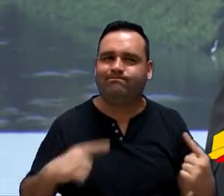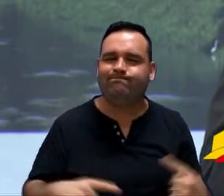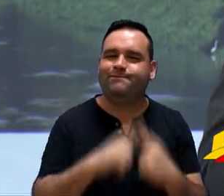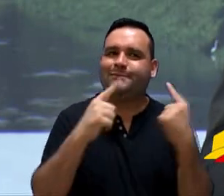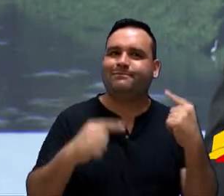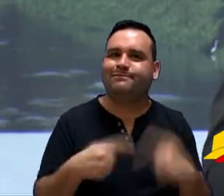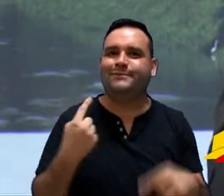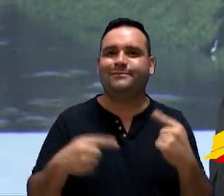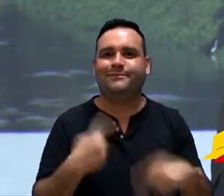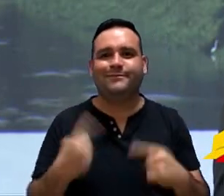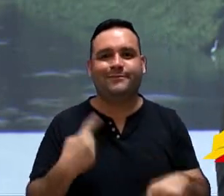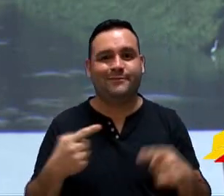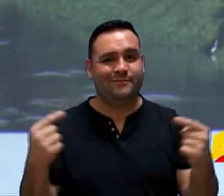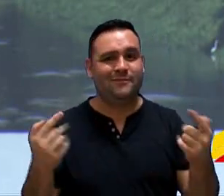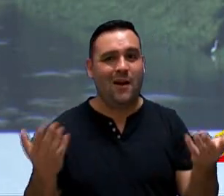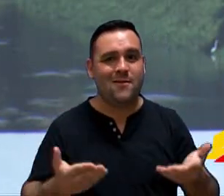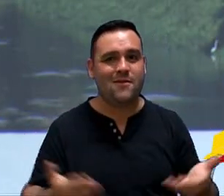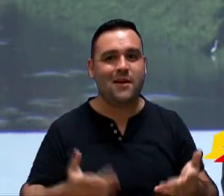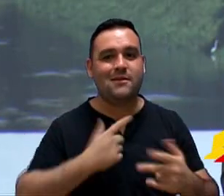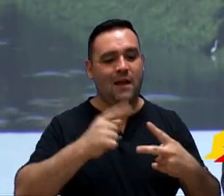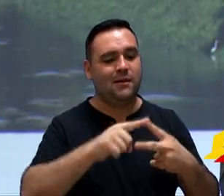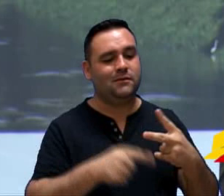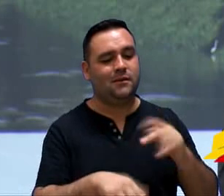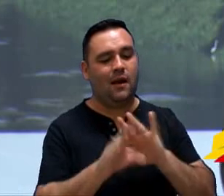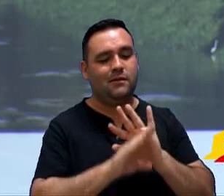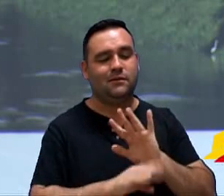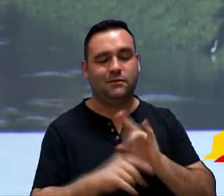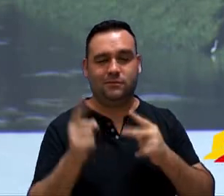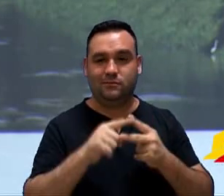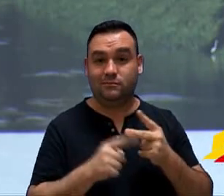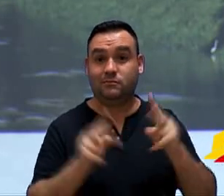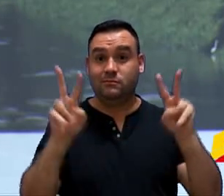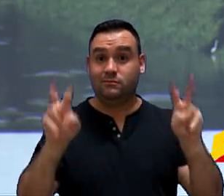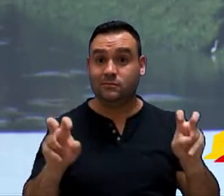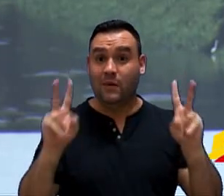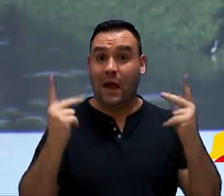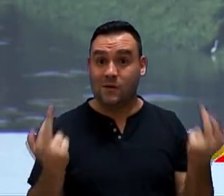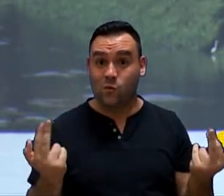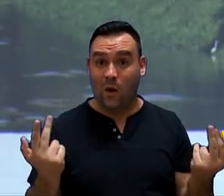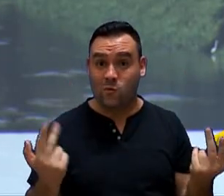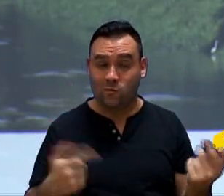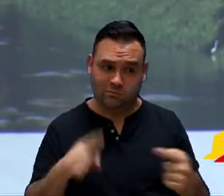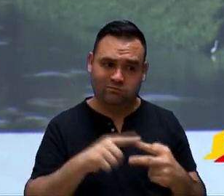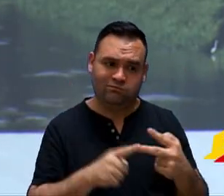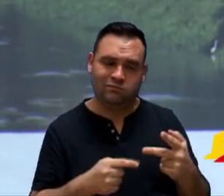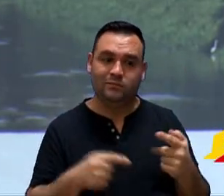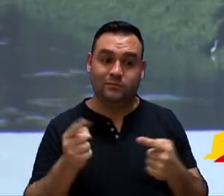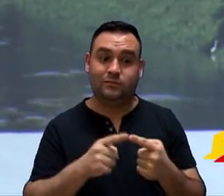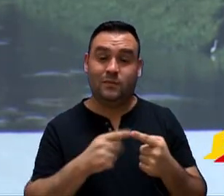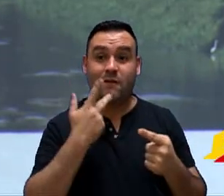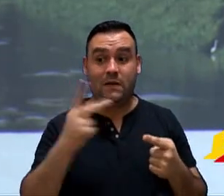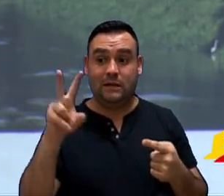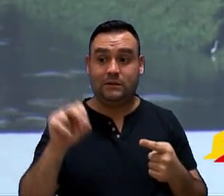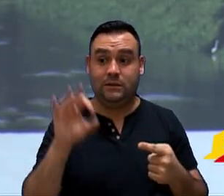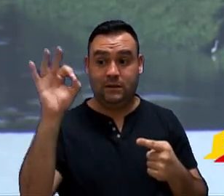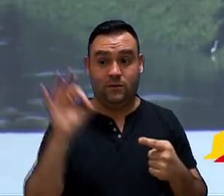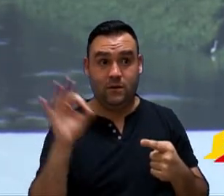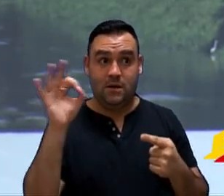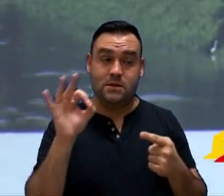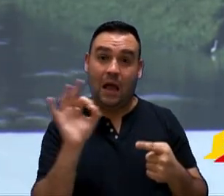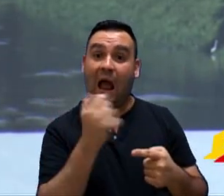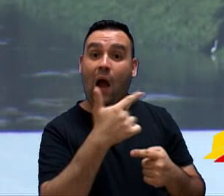Está confuso nesse sentido. Tem duas leis tratando do mesmo tema, um falando de 50%